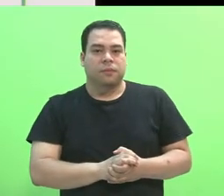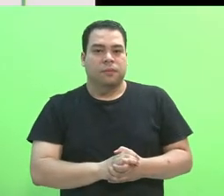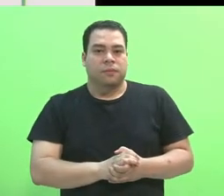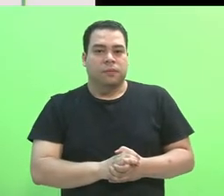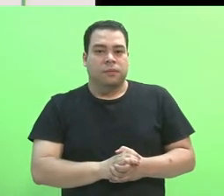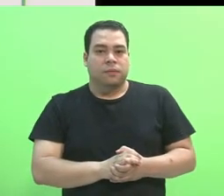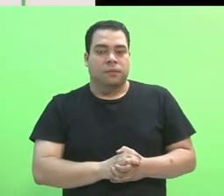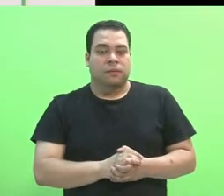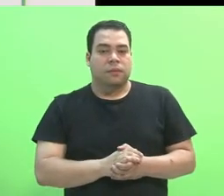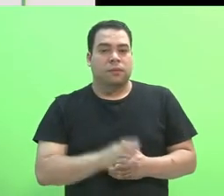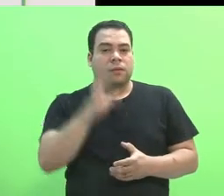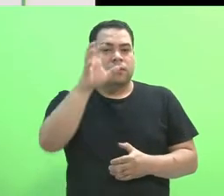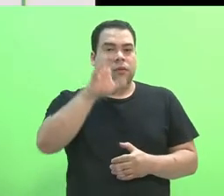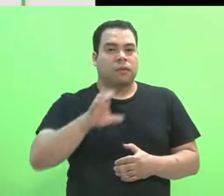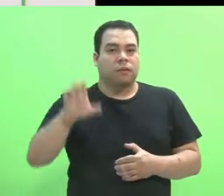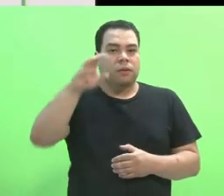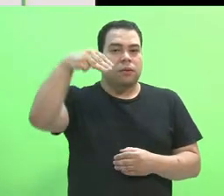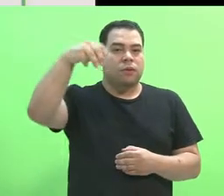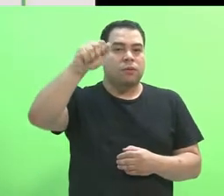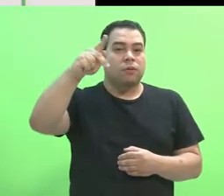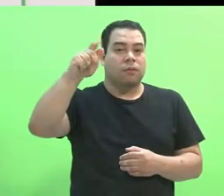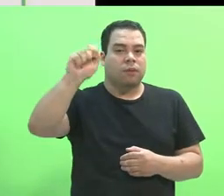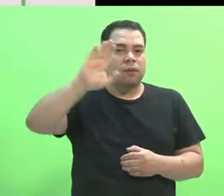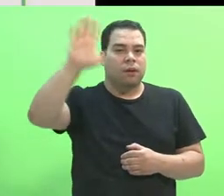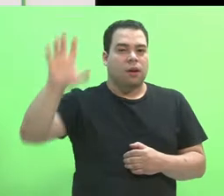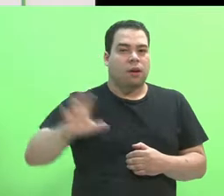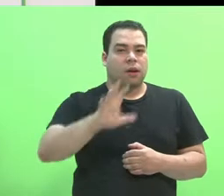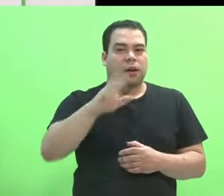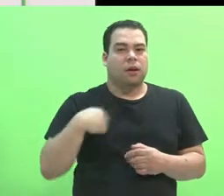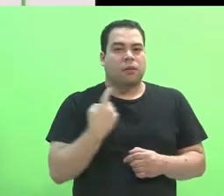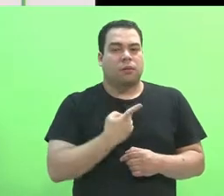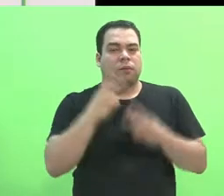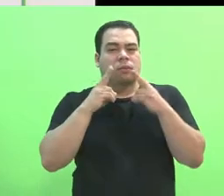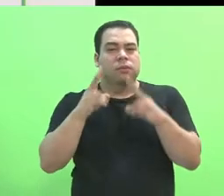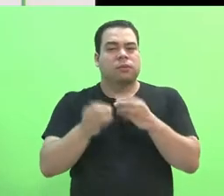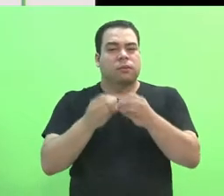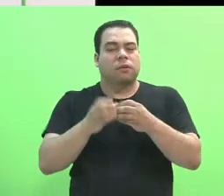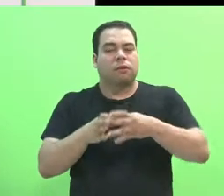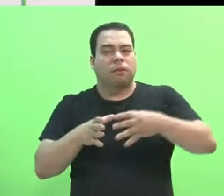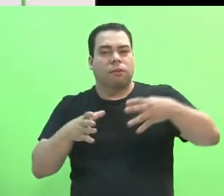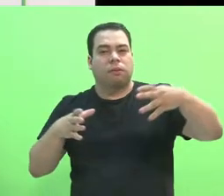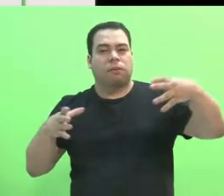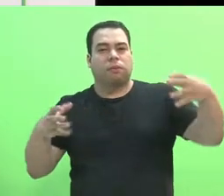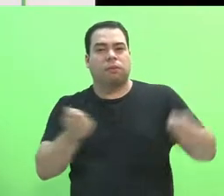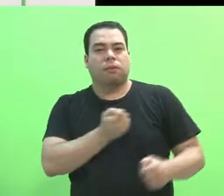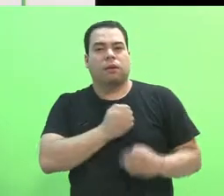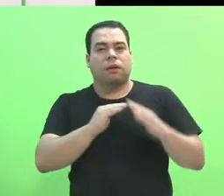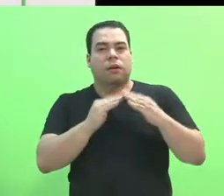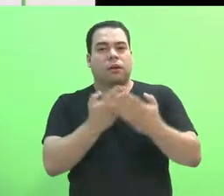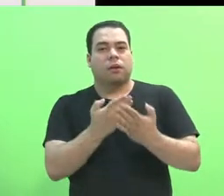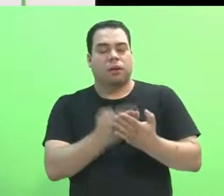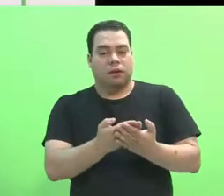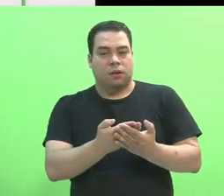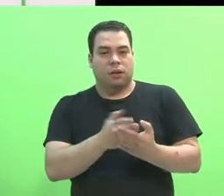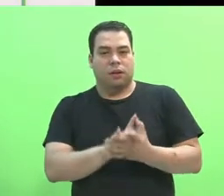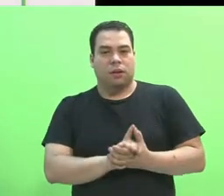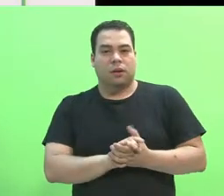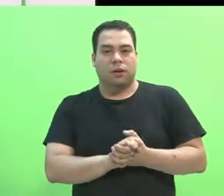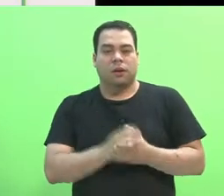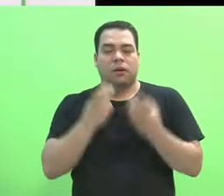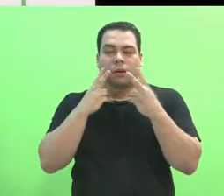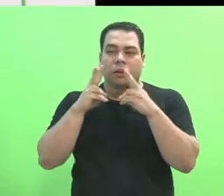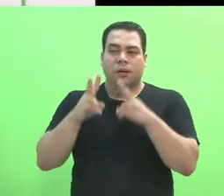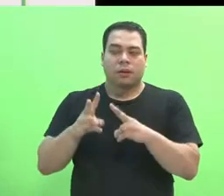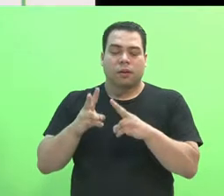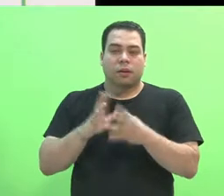No mapa, podemos perceber a grande expansão do número de campos dos institutos federais pelo país. Podemos perceber